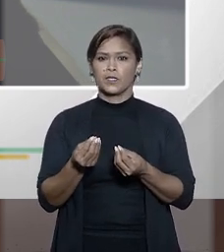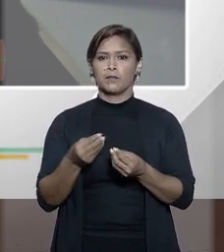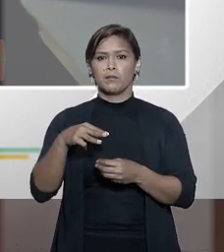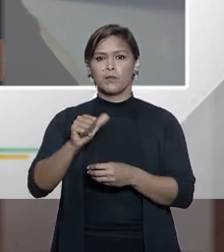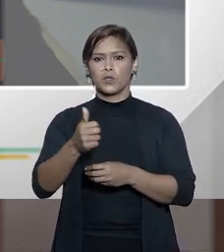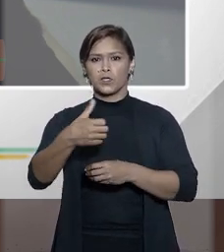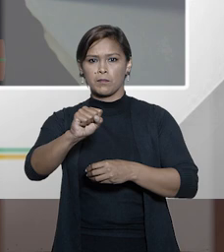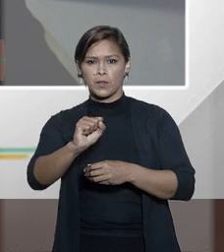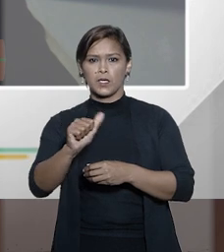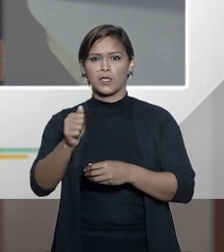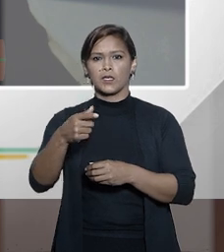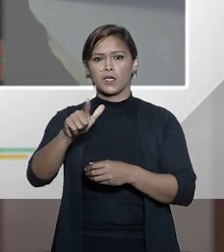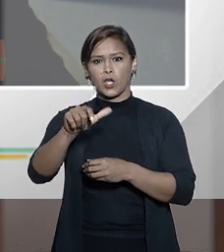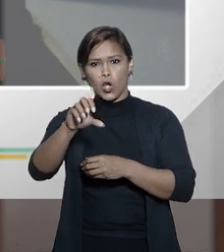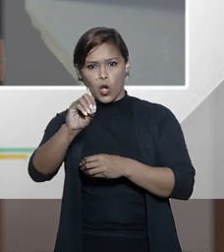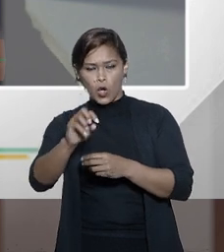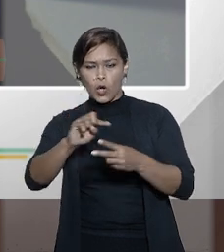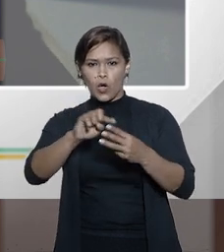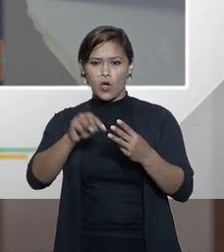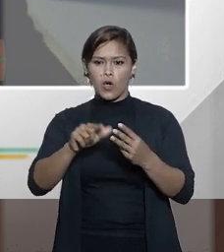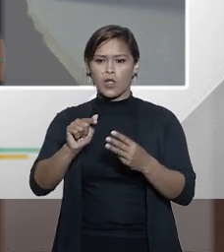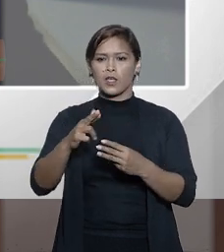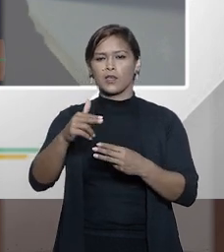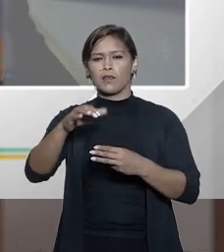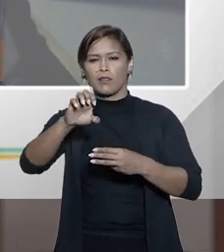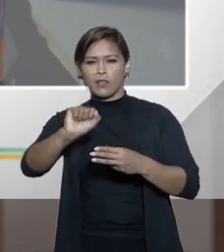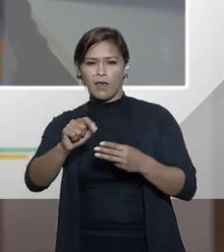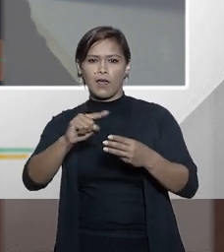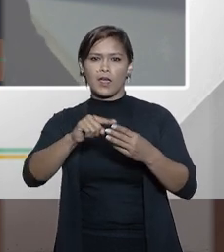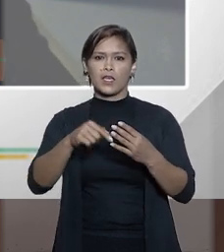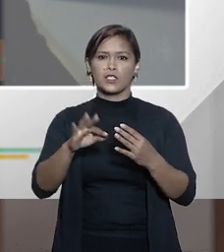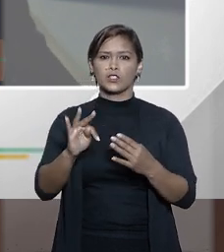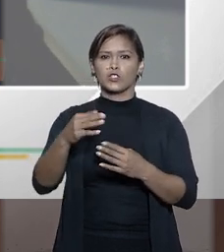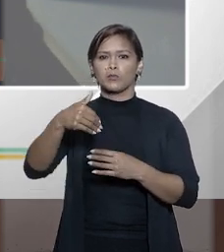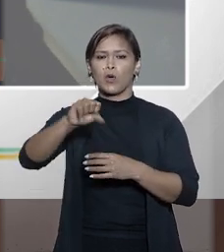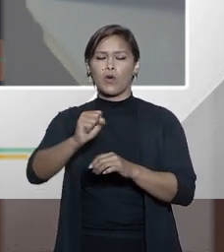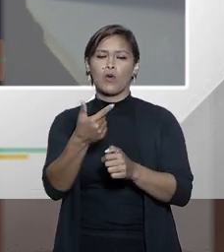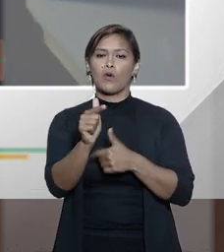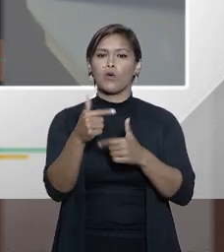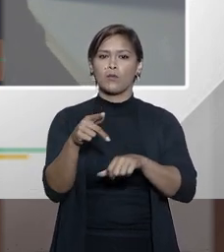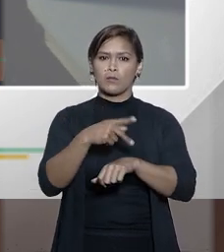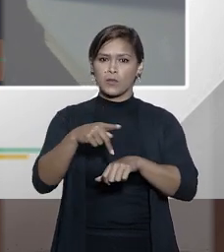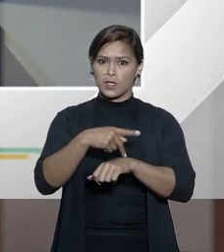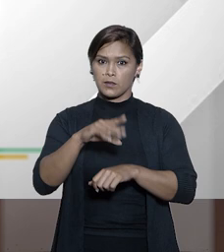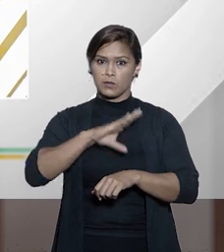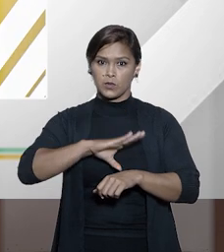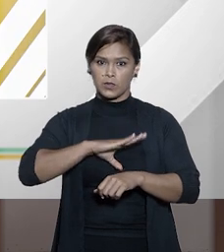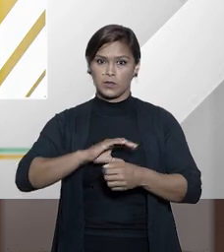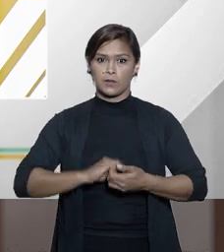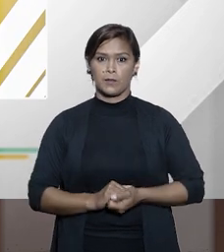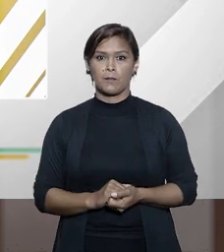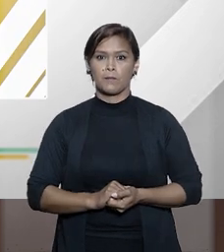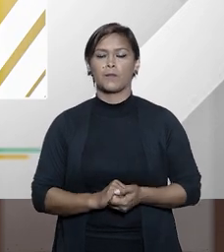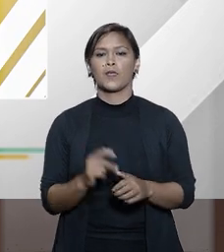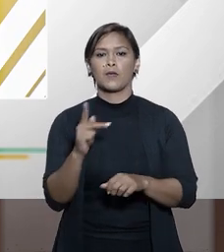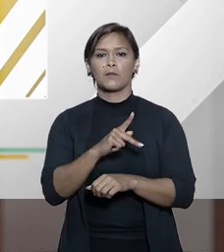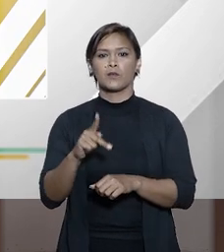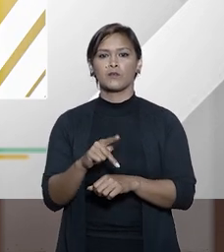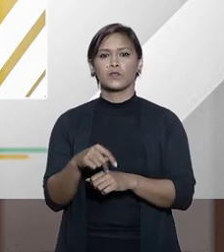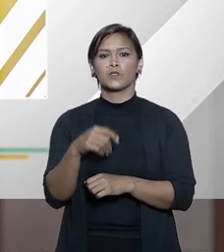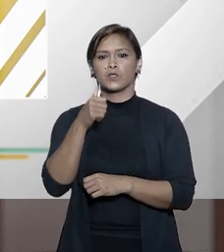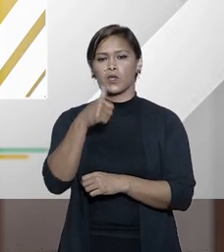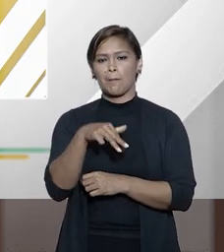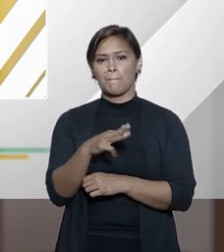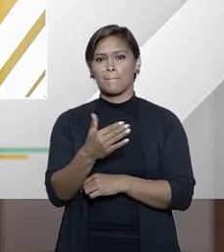Moçambique Angola São Tomé e Príncipe Guiné-Bissau e Timor-Leste etc. Professora Maria Rosa Lola no